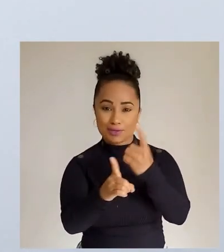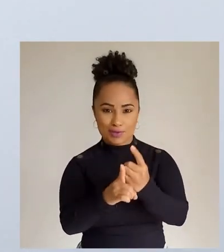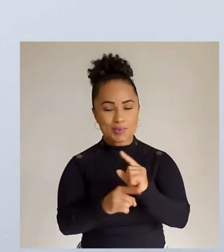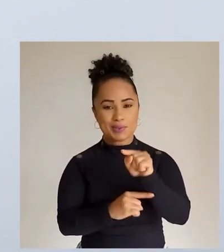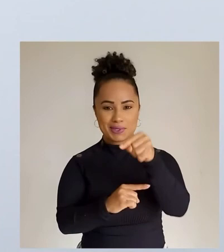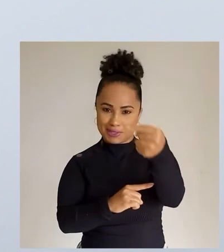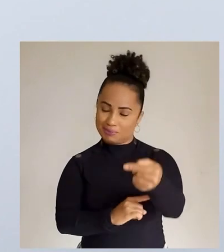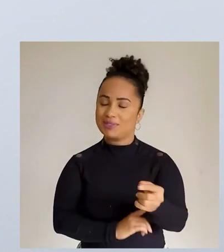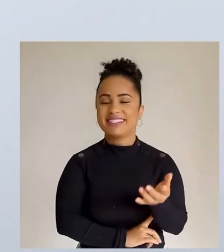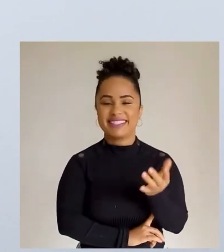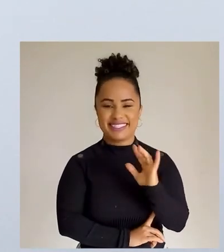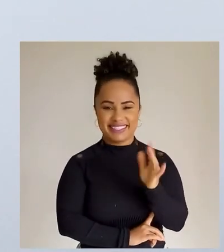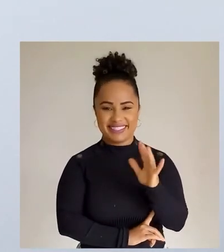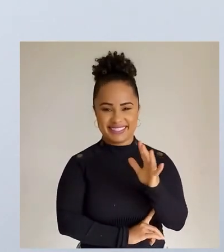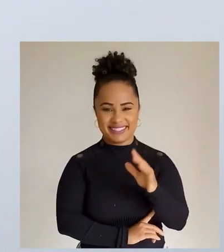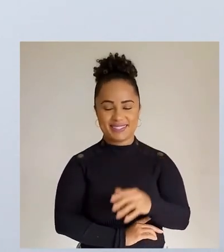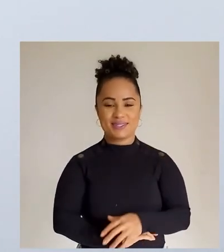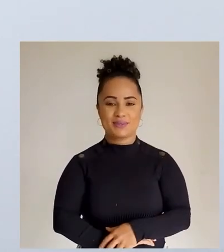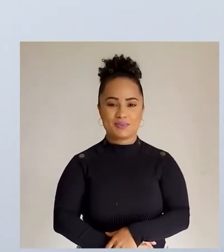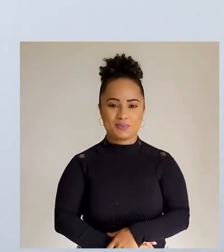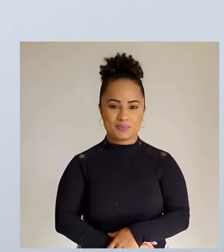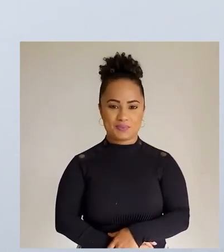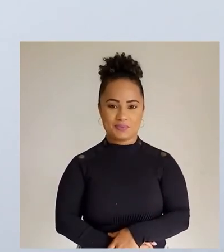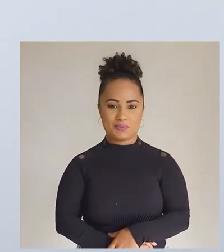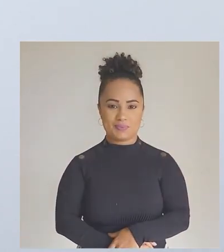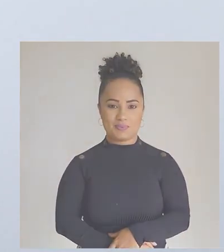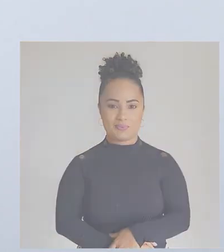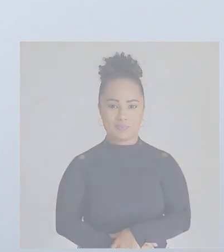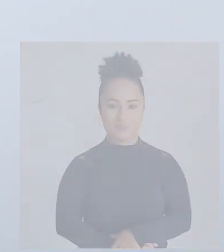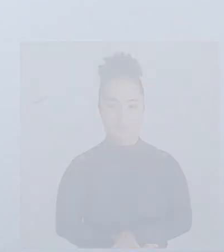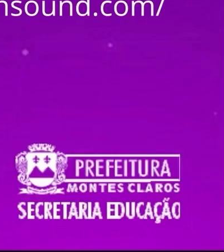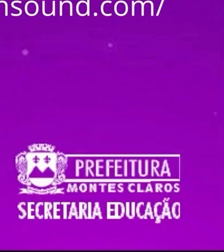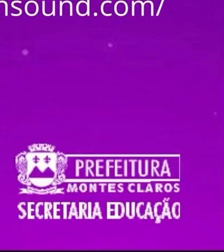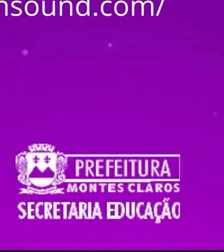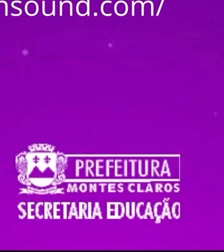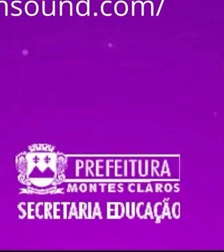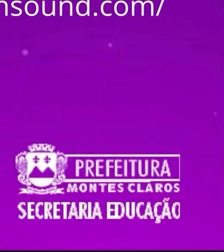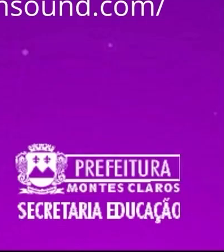nós ficamos por aqui. Nos vemos na próxima aula e até mais!